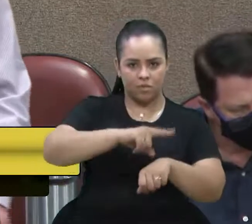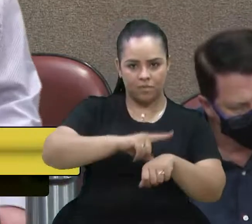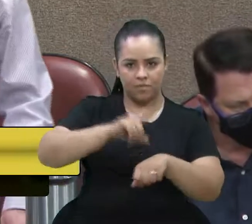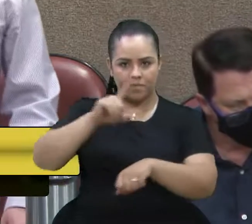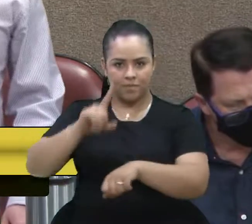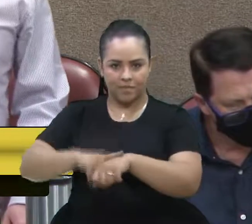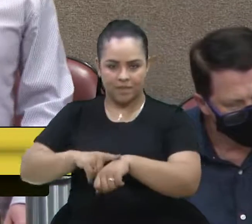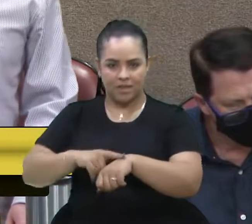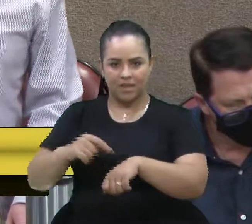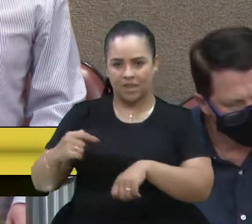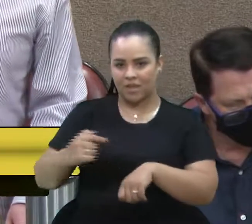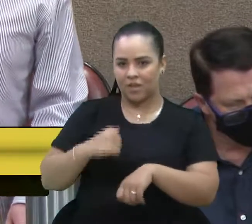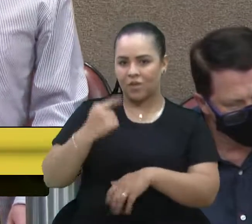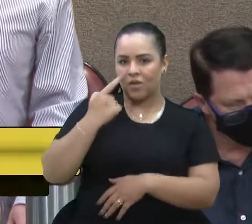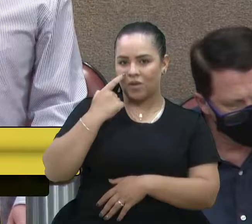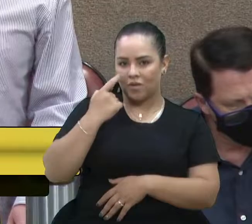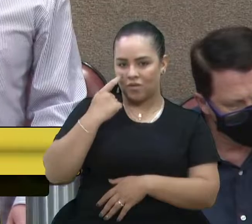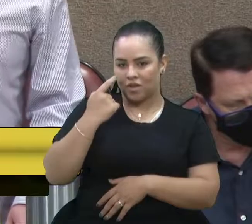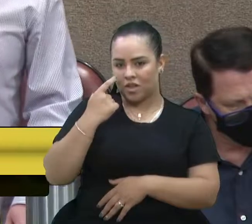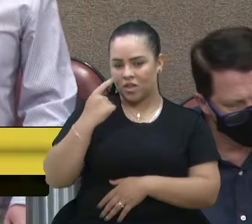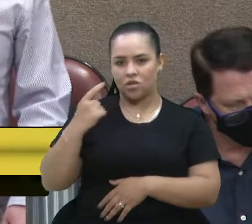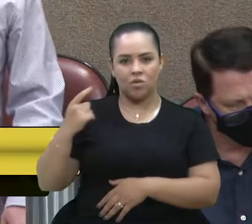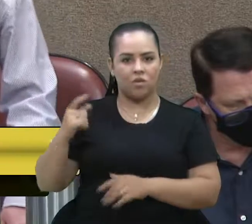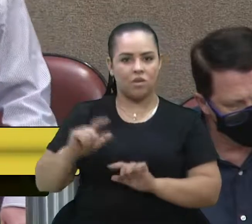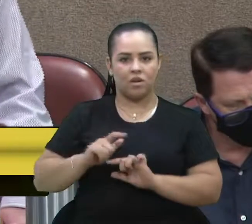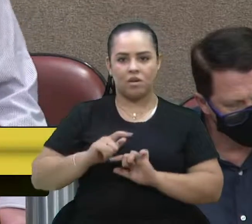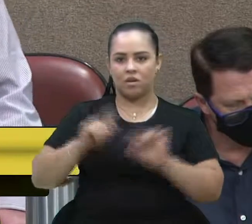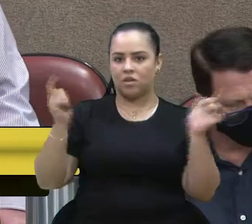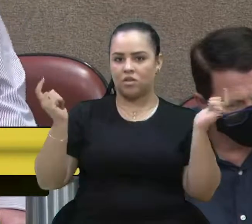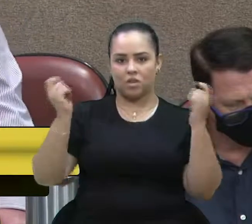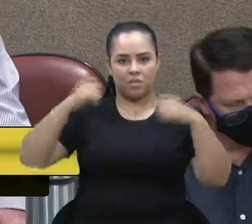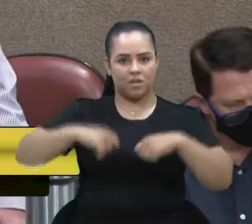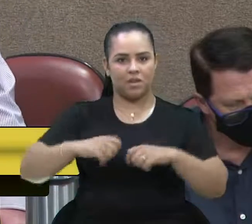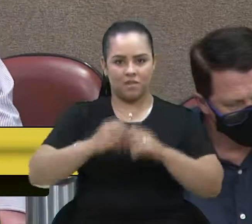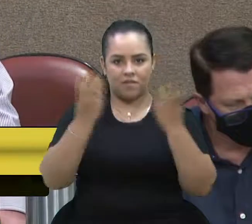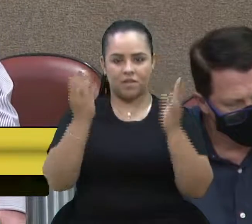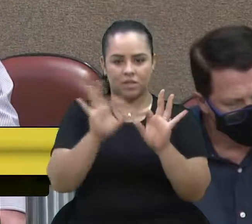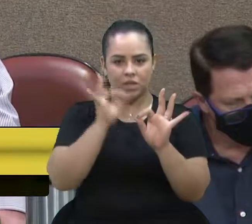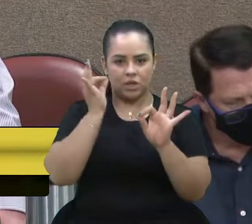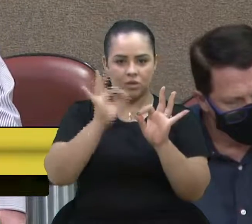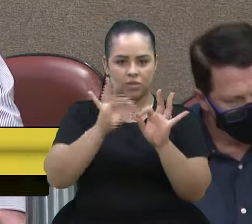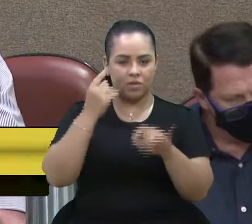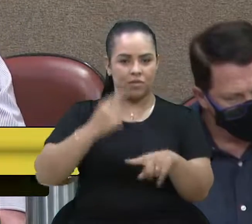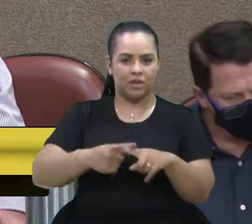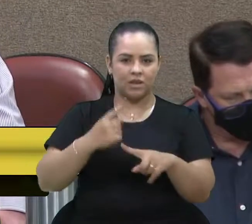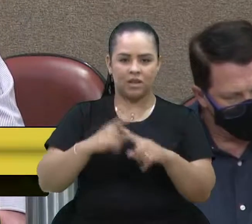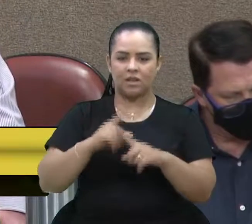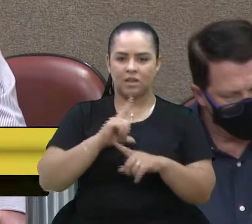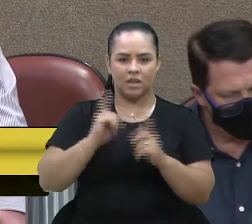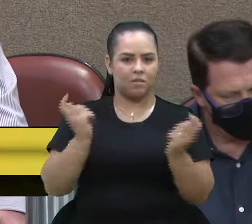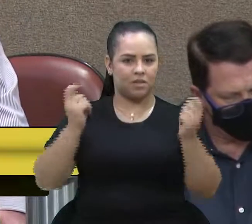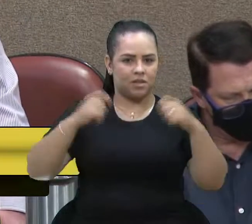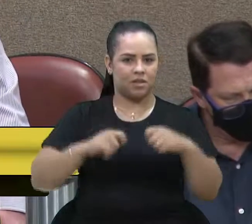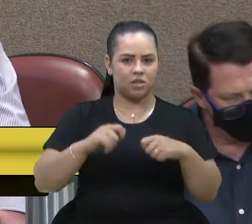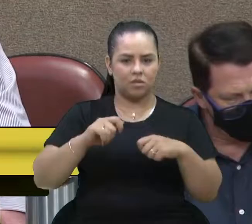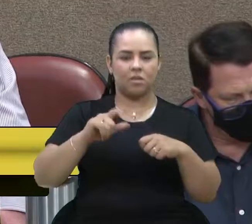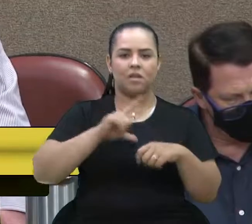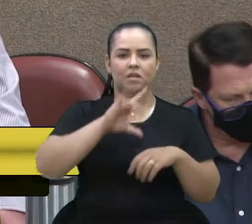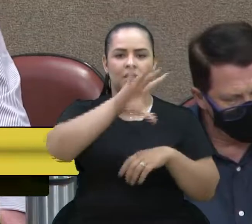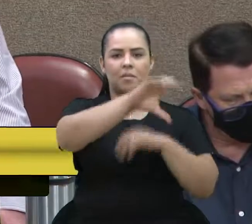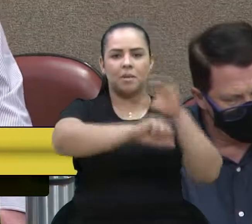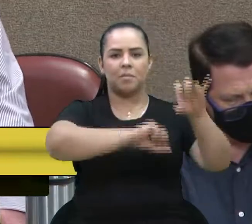vejo um grande potencial na festa da uva, em que ela tem um grande potencial na captação de